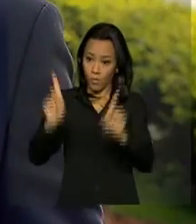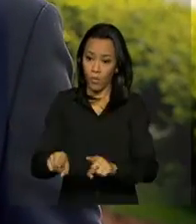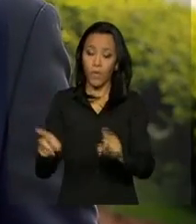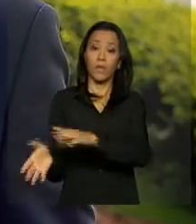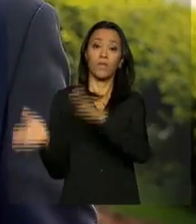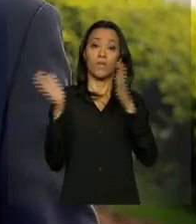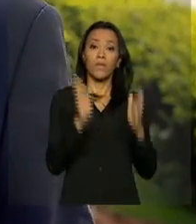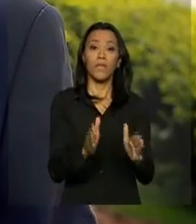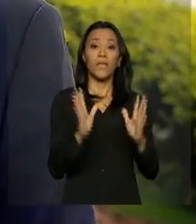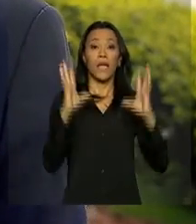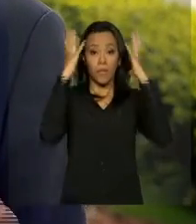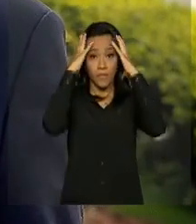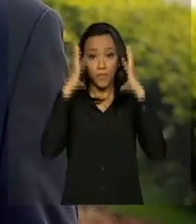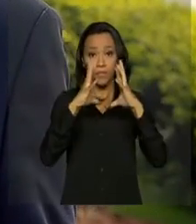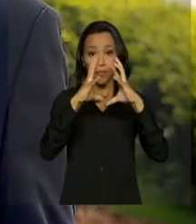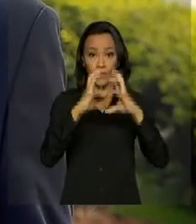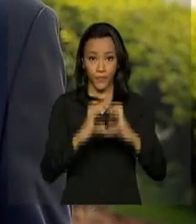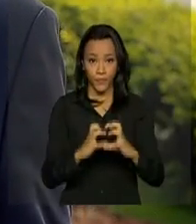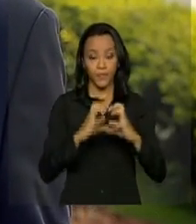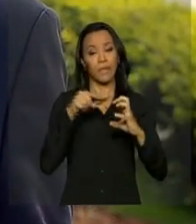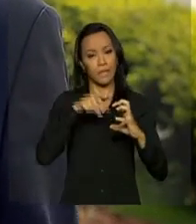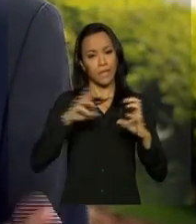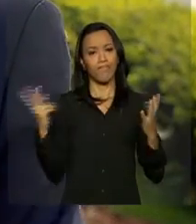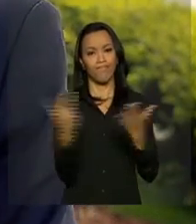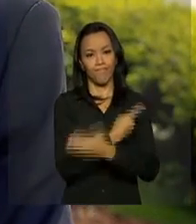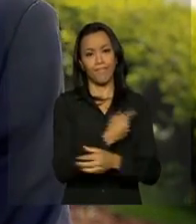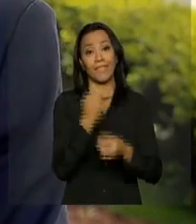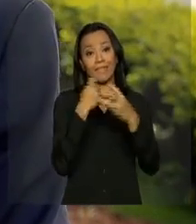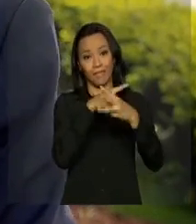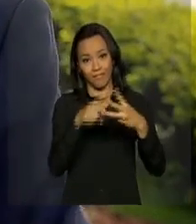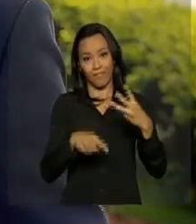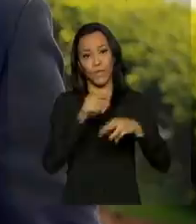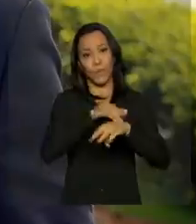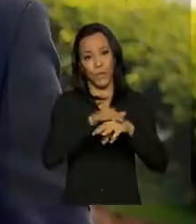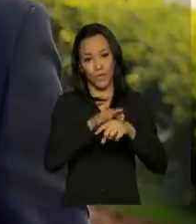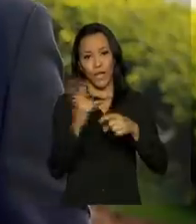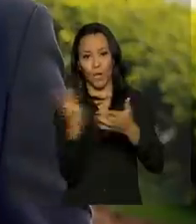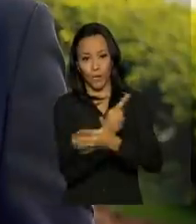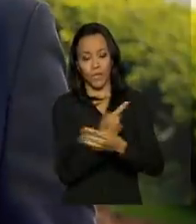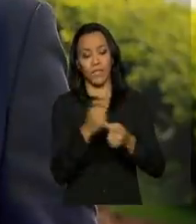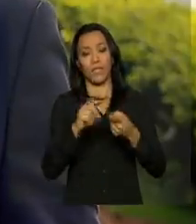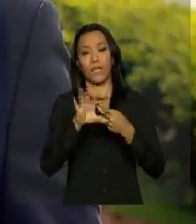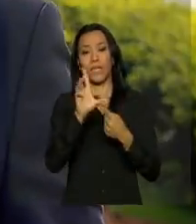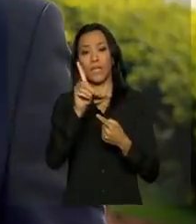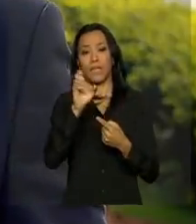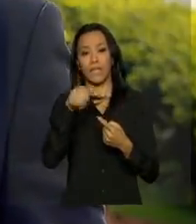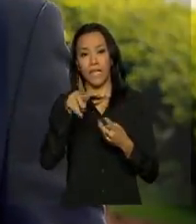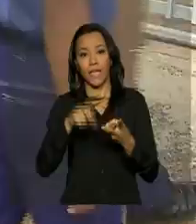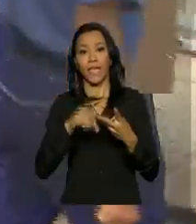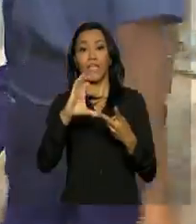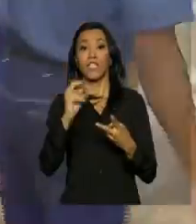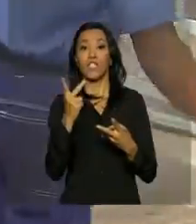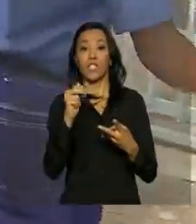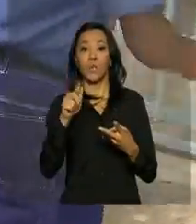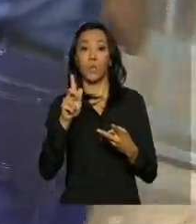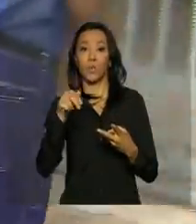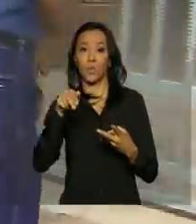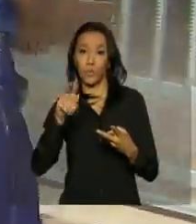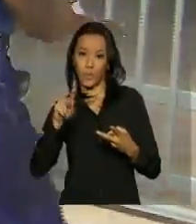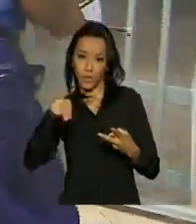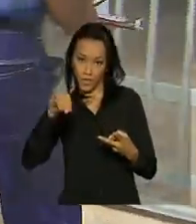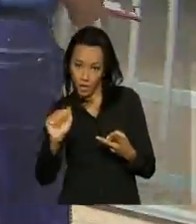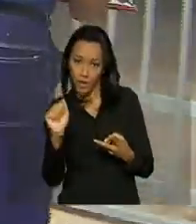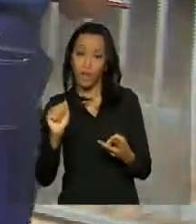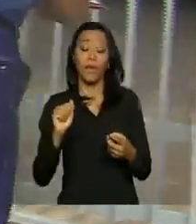Microcefalia, uma das três doenças causadas pelo Aedes aegypti, junto com a dengue e a chikungunya. No próximo